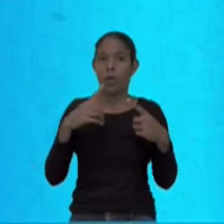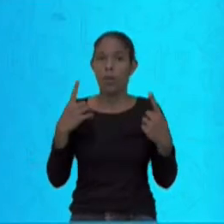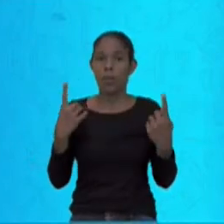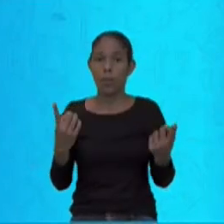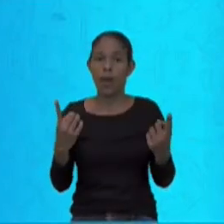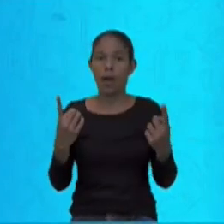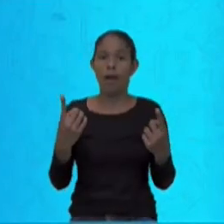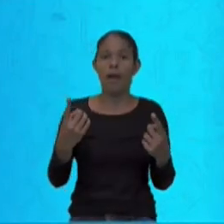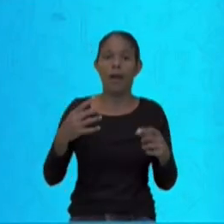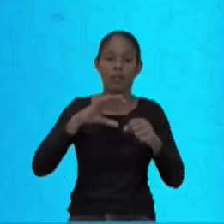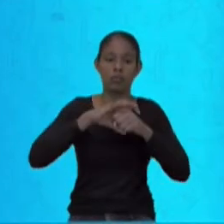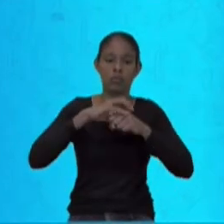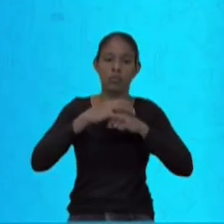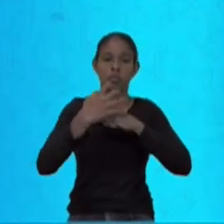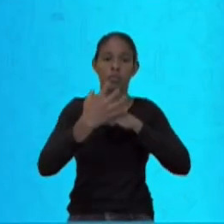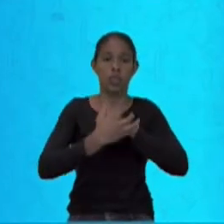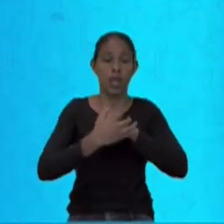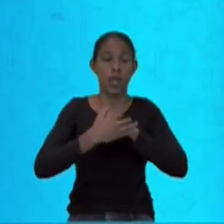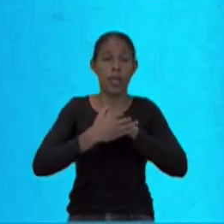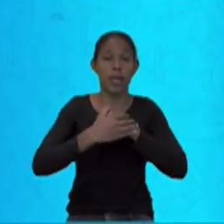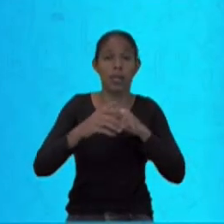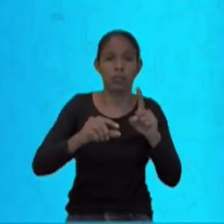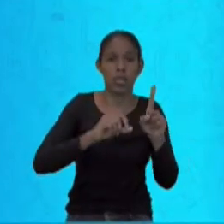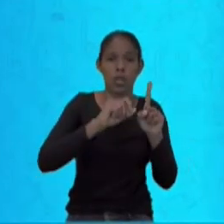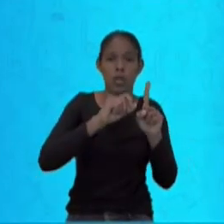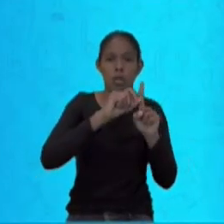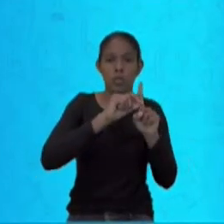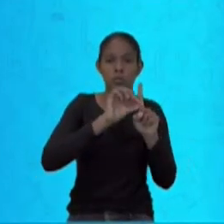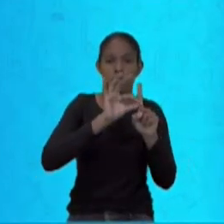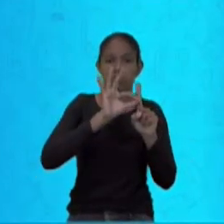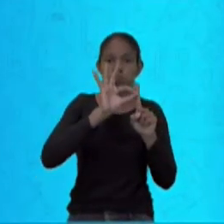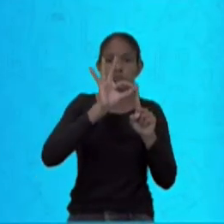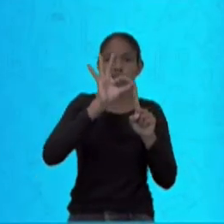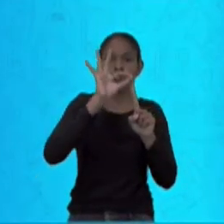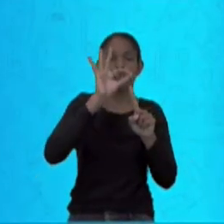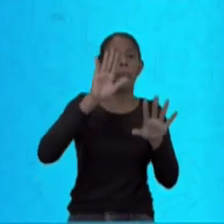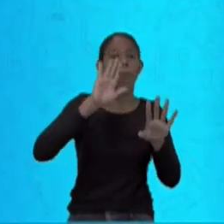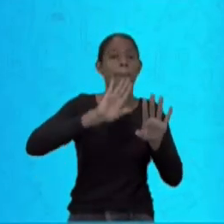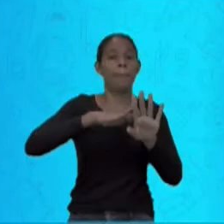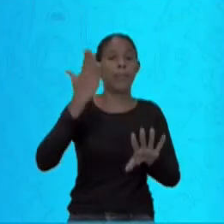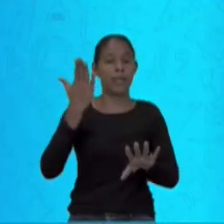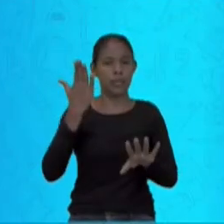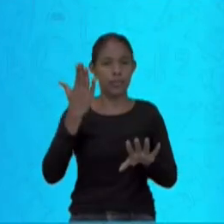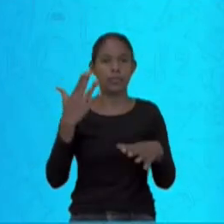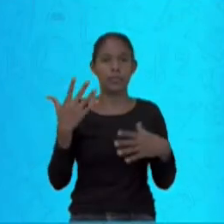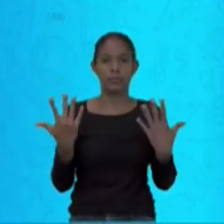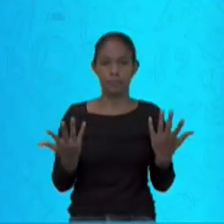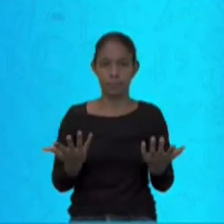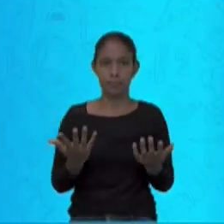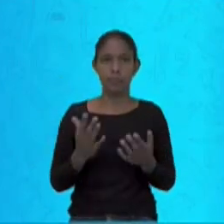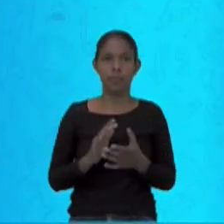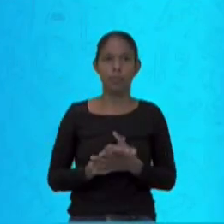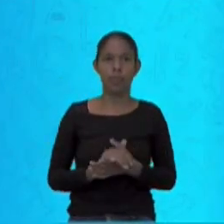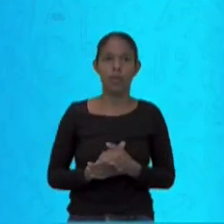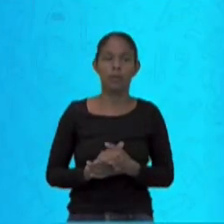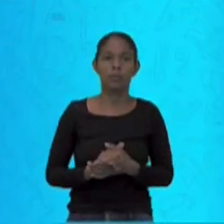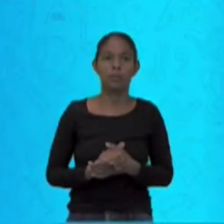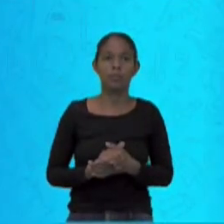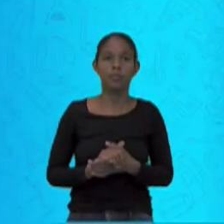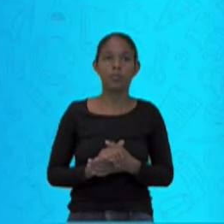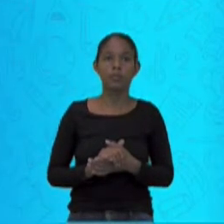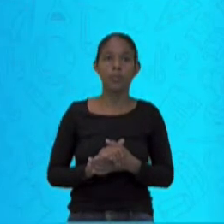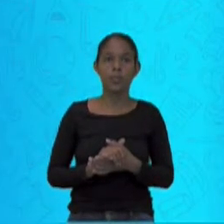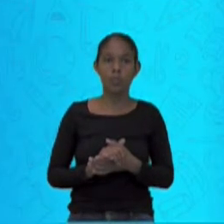-se a pensar, e se for uma região endêmica, no caso de dengue, começa-se a pensar então em uma contaminação. Então,